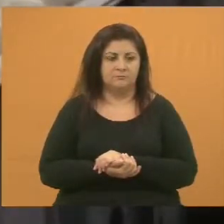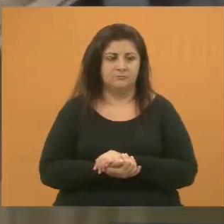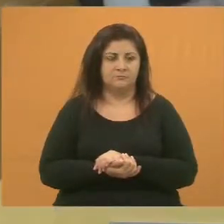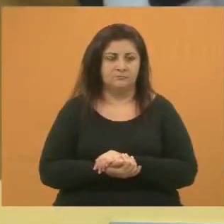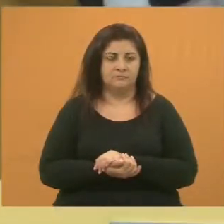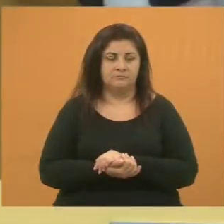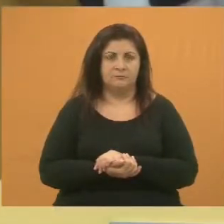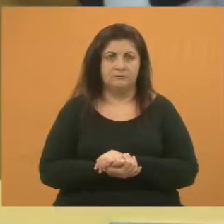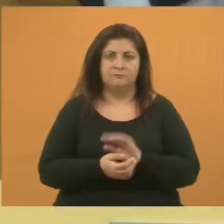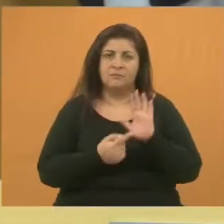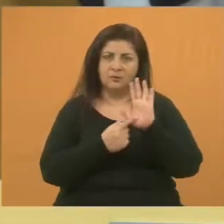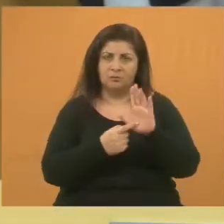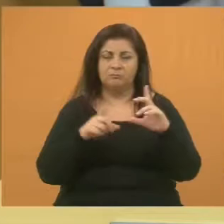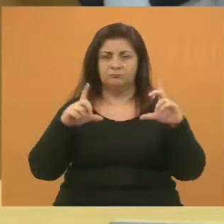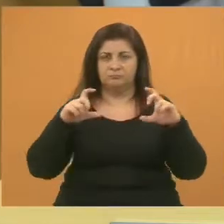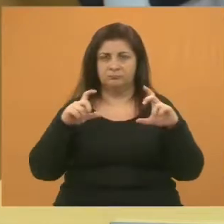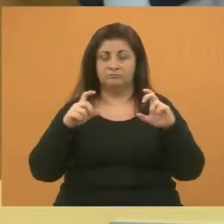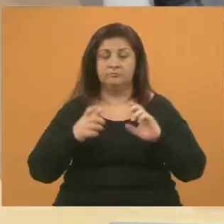Continuando os slides.